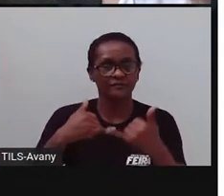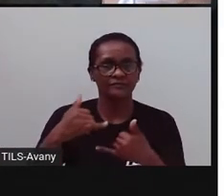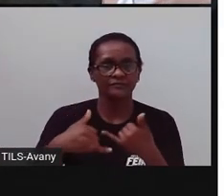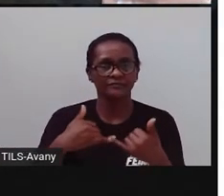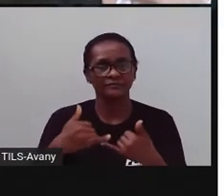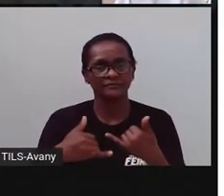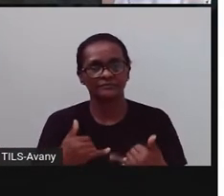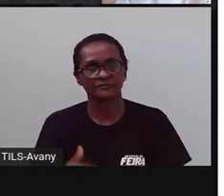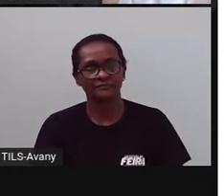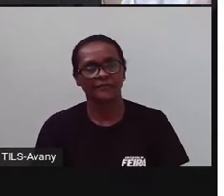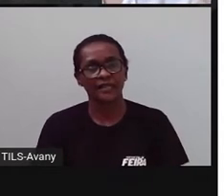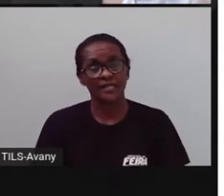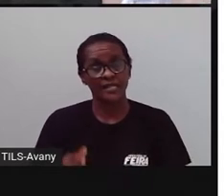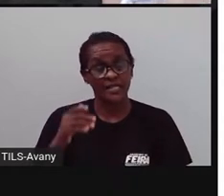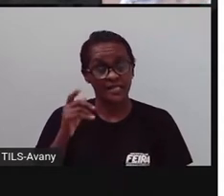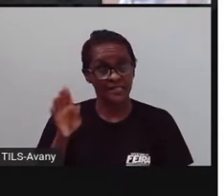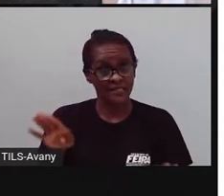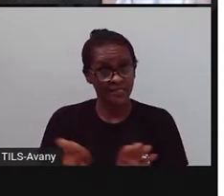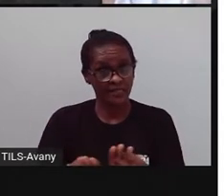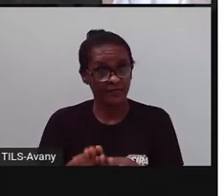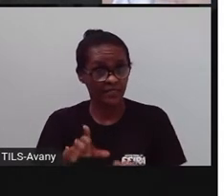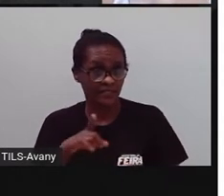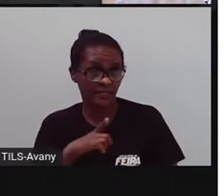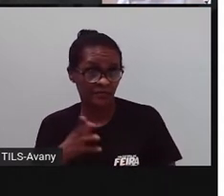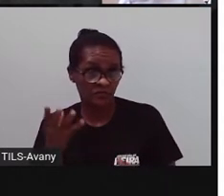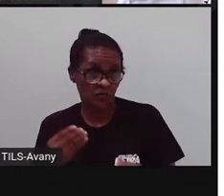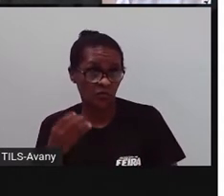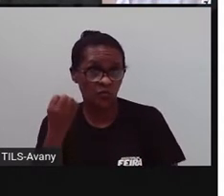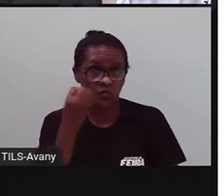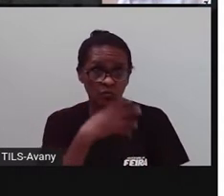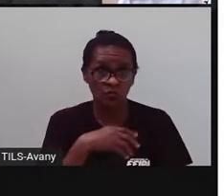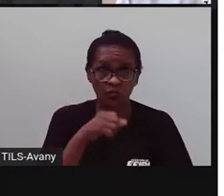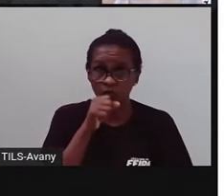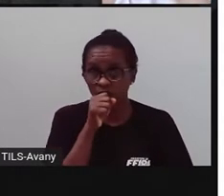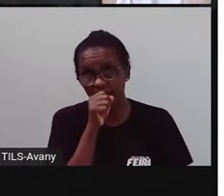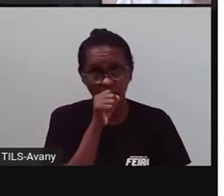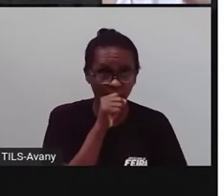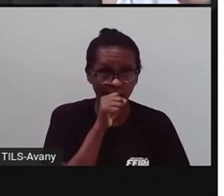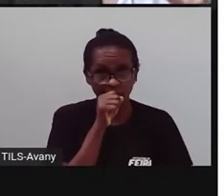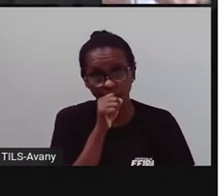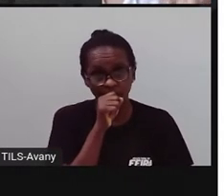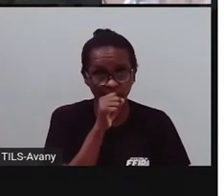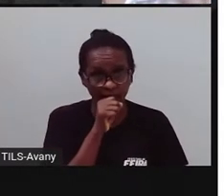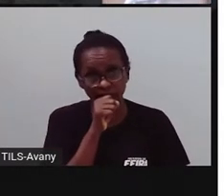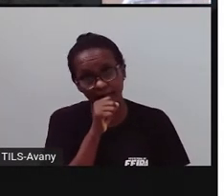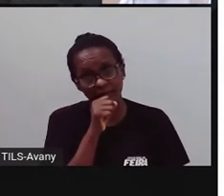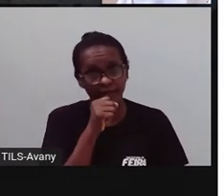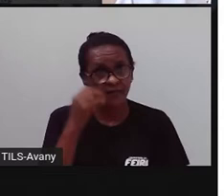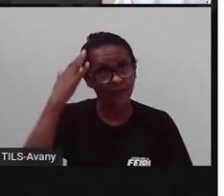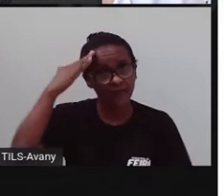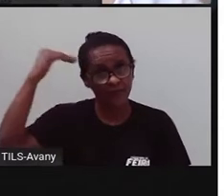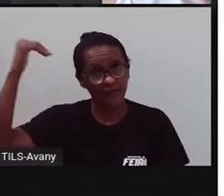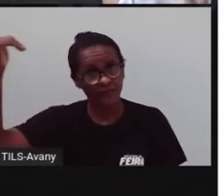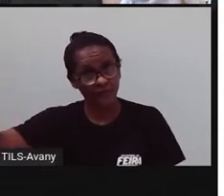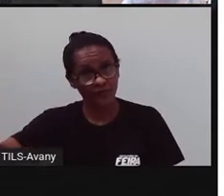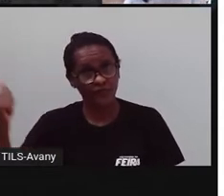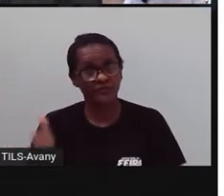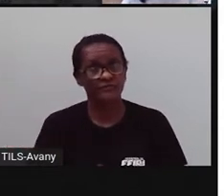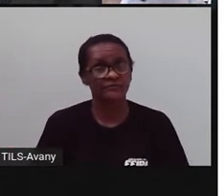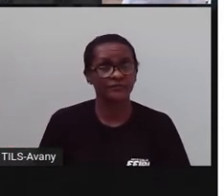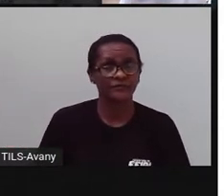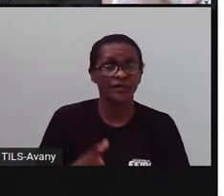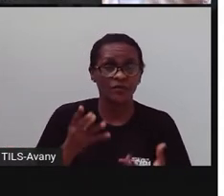artistas, os atores, cantores que vêm para cá visitar a cidade. Então, isso movimenta os hotéis, movimenta os